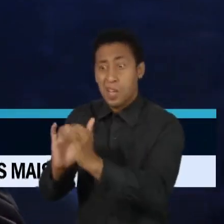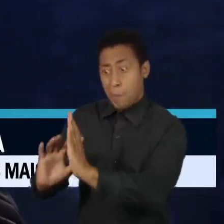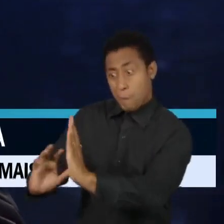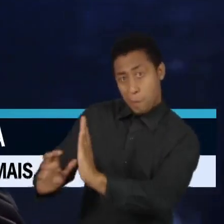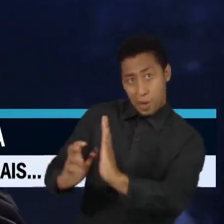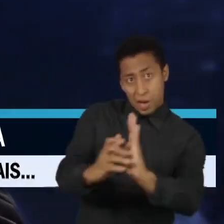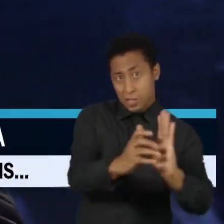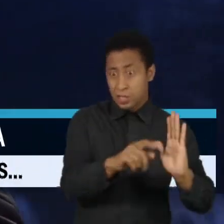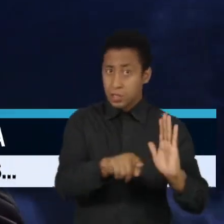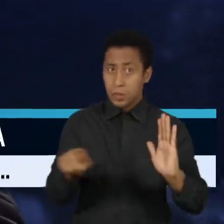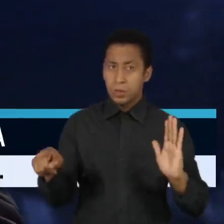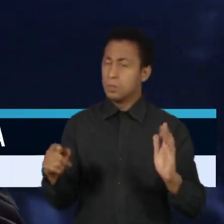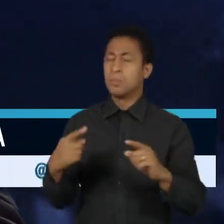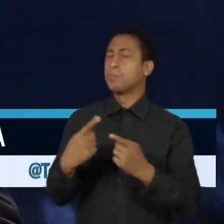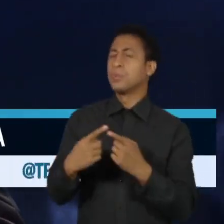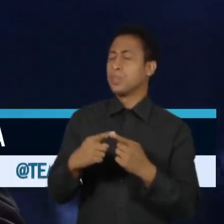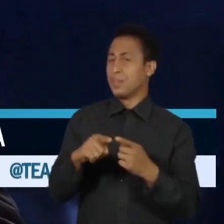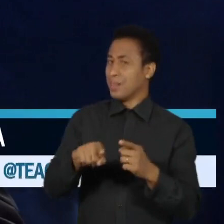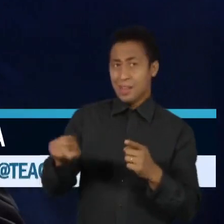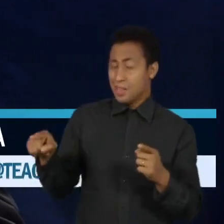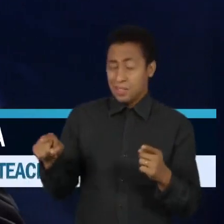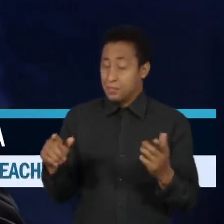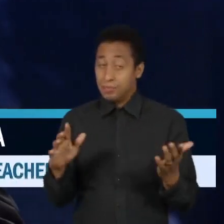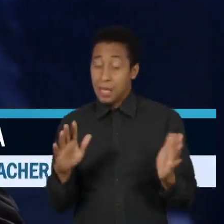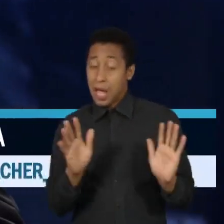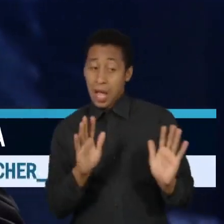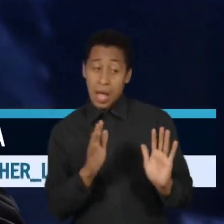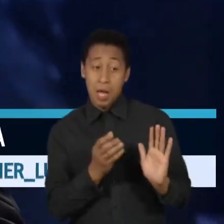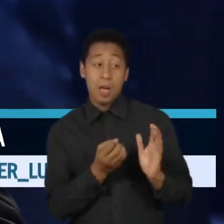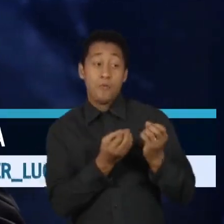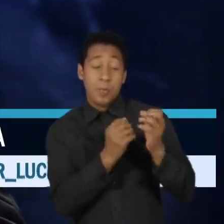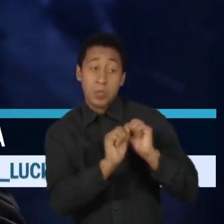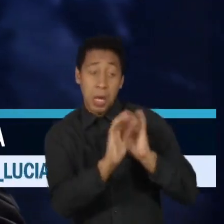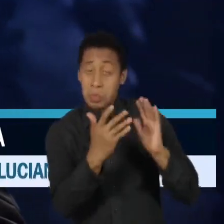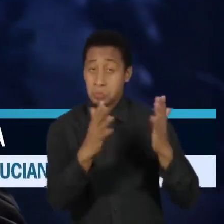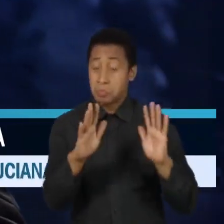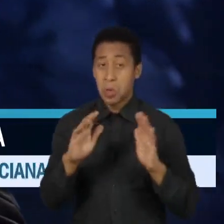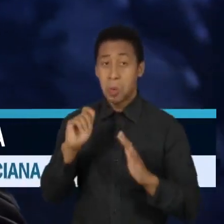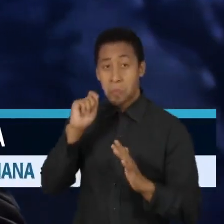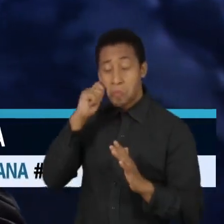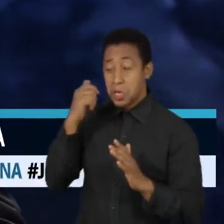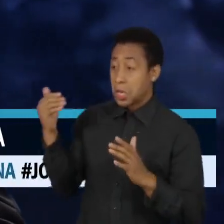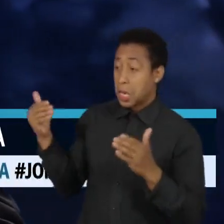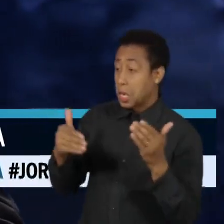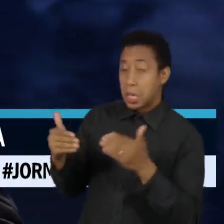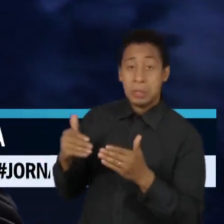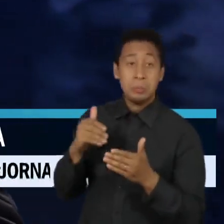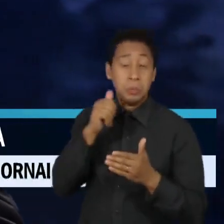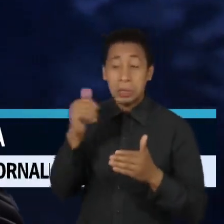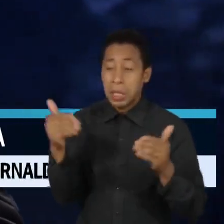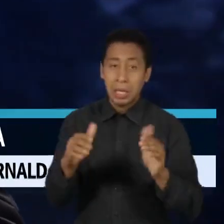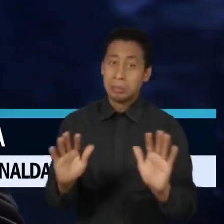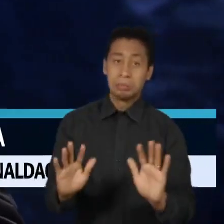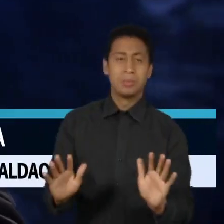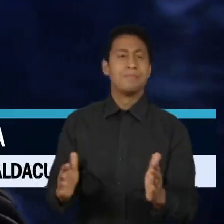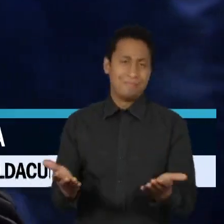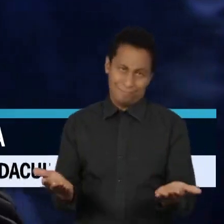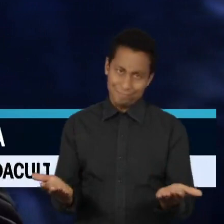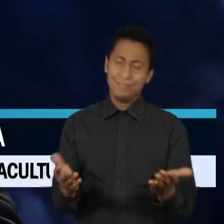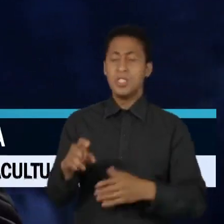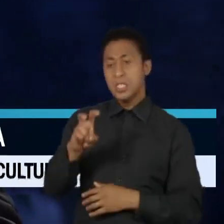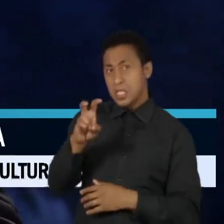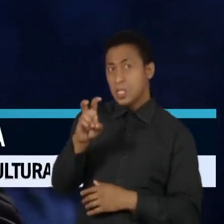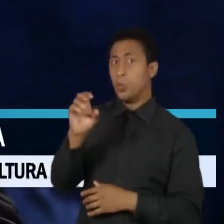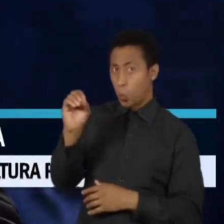defendem transparência eleitoral e maior participação de mulheres e negros no processo. Um grupo de mais de 50 entidades